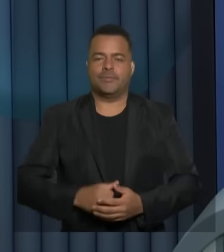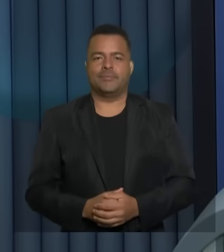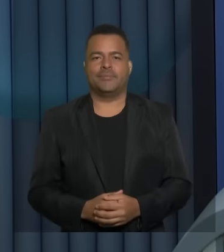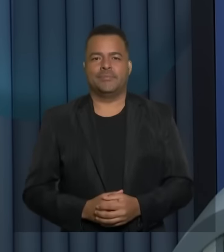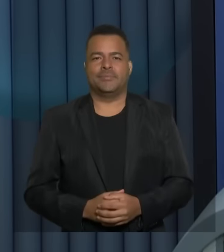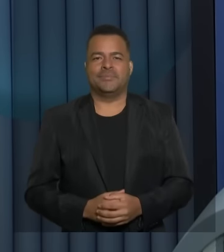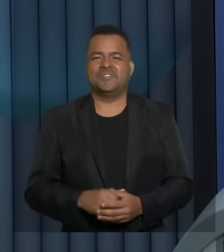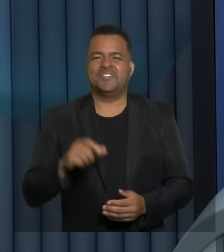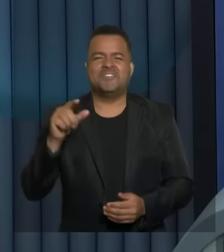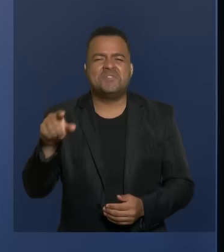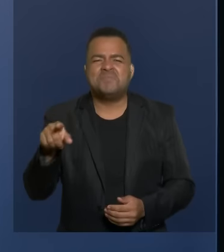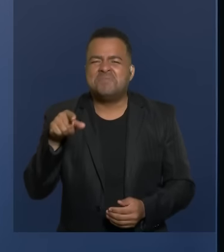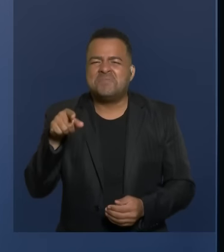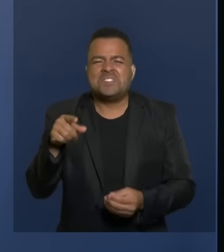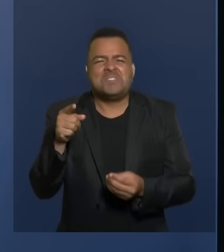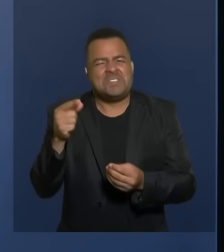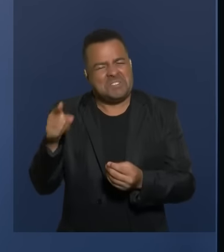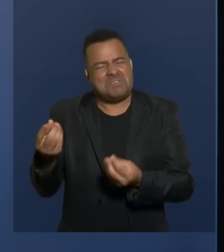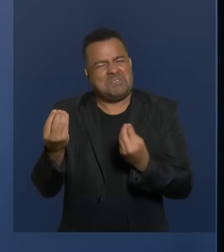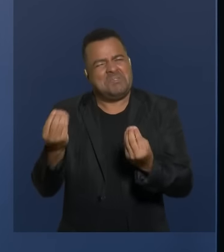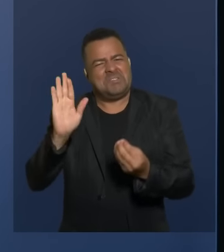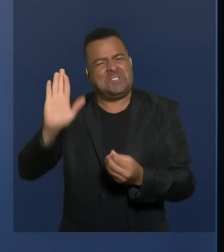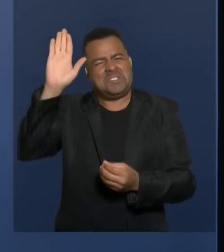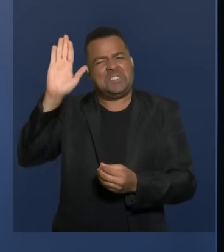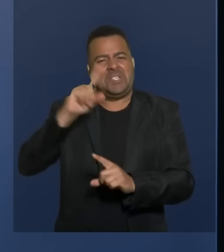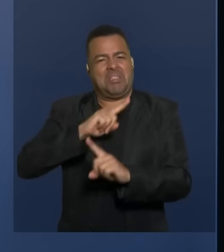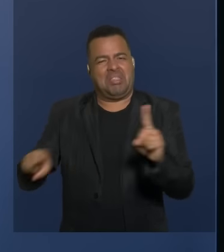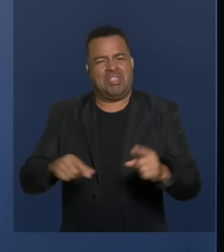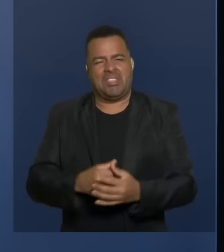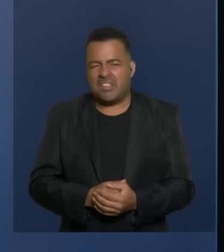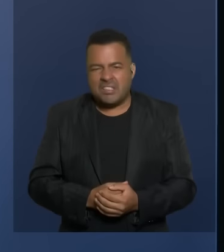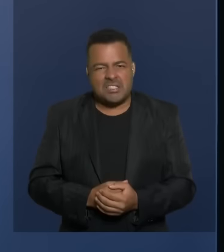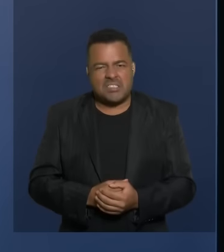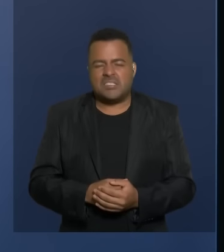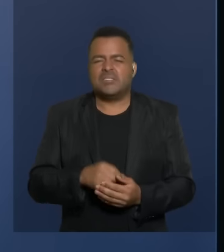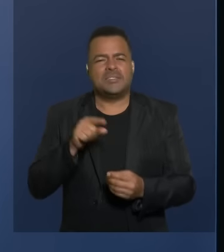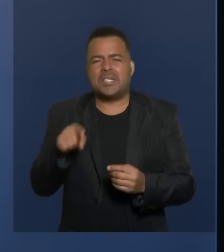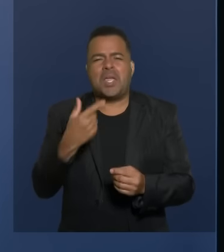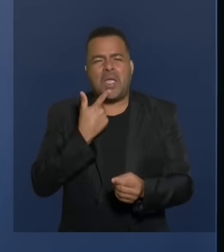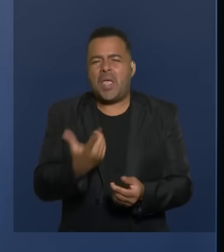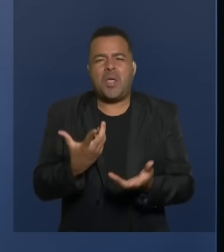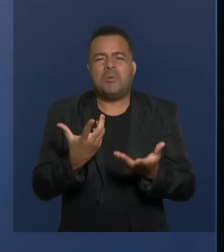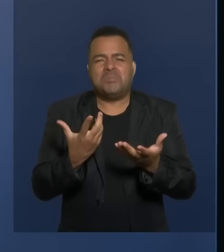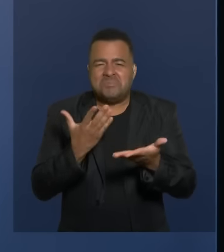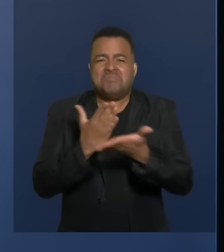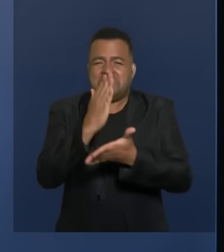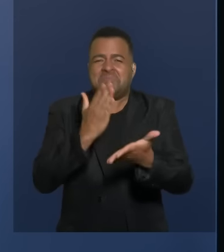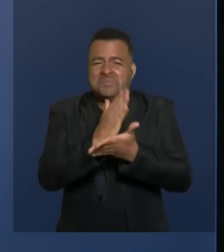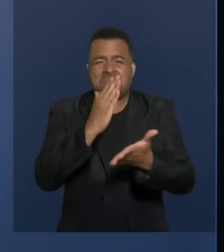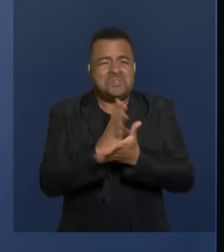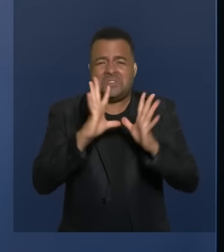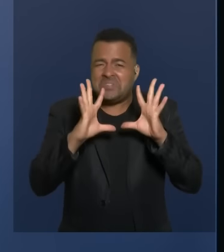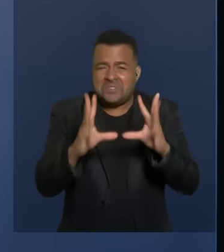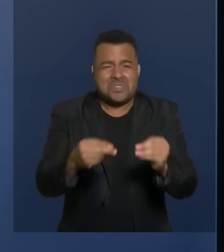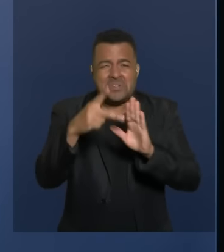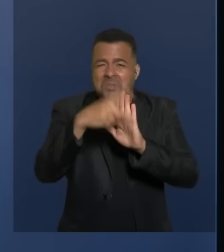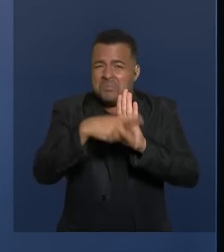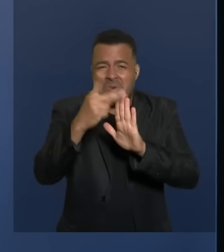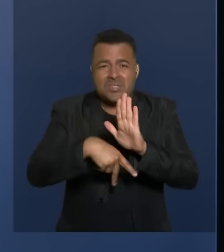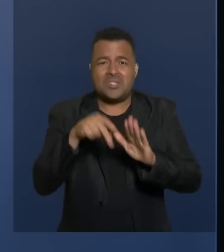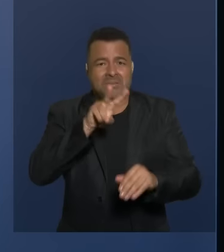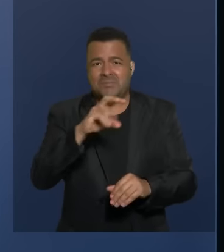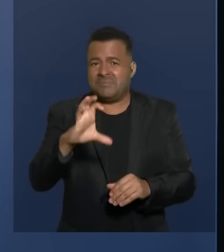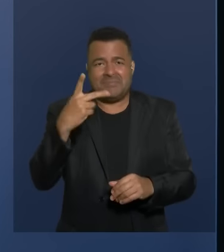Candidata Ineligível, eu aproveito todos os projetos de Vitória da Conquista. Todos, não faltei um.